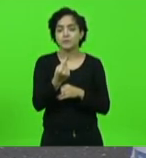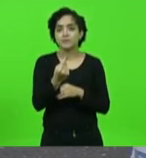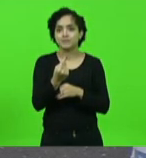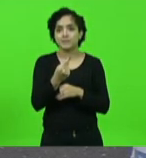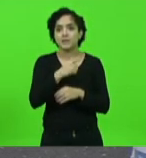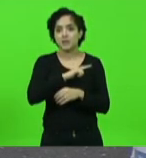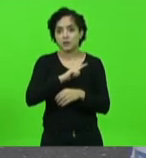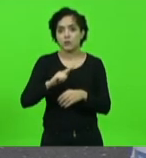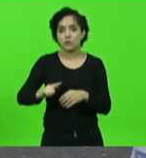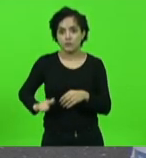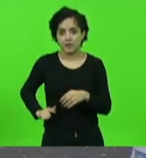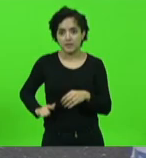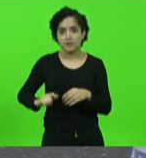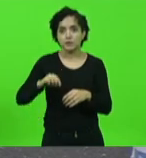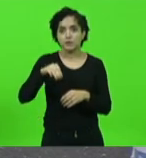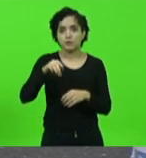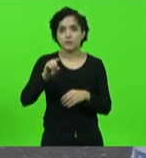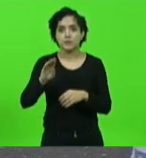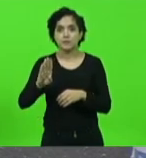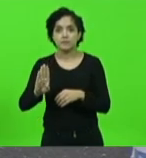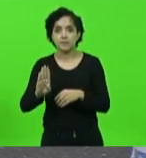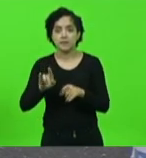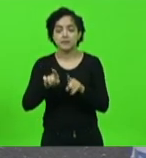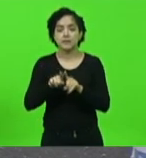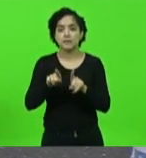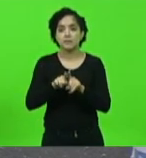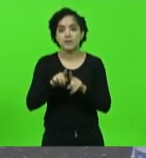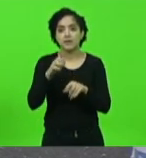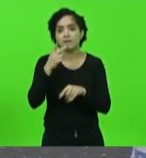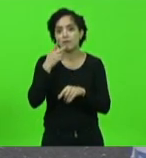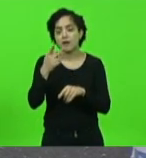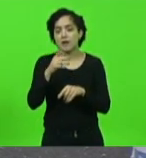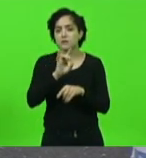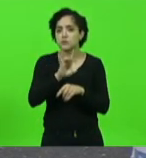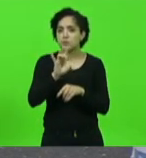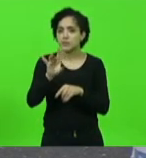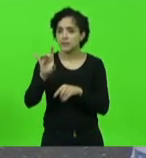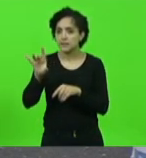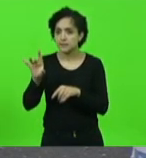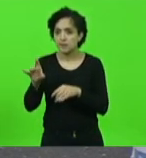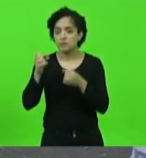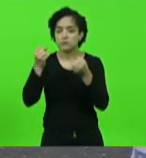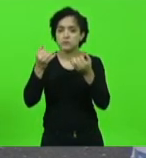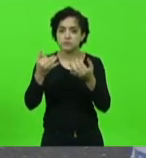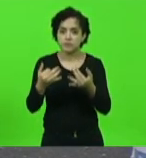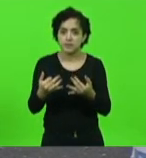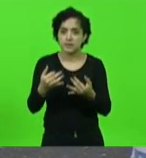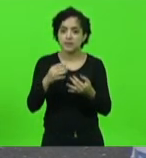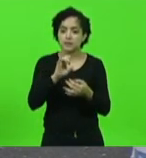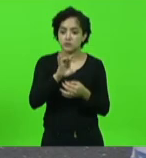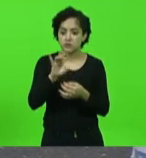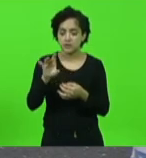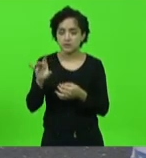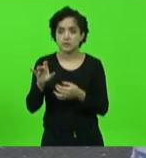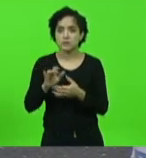governador do MDB e também falar um pouco sobre cada um deles 30 segundos